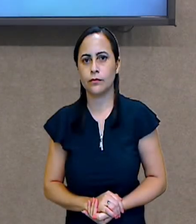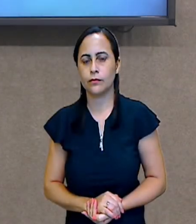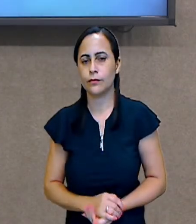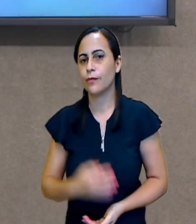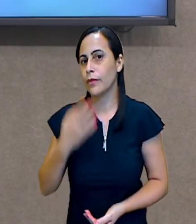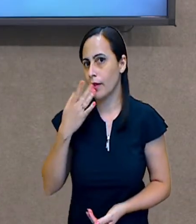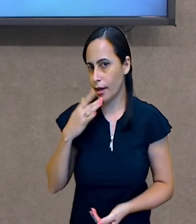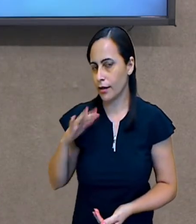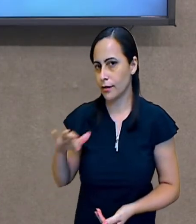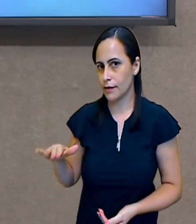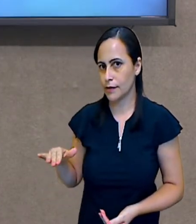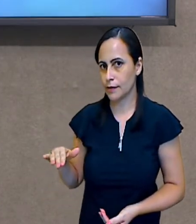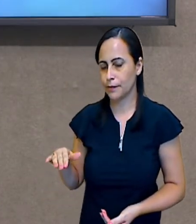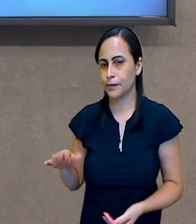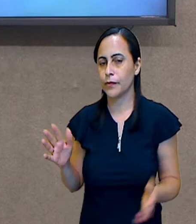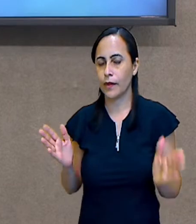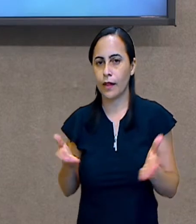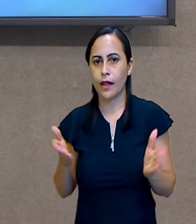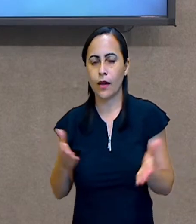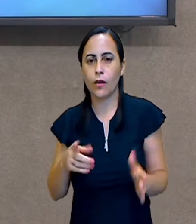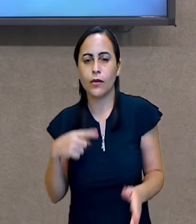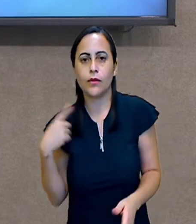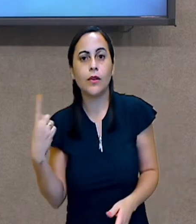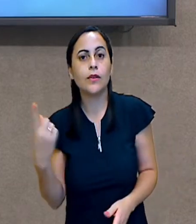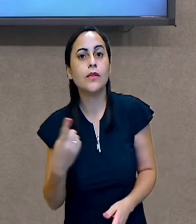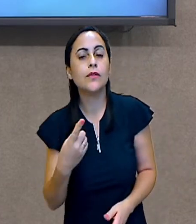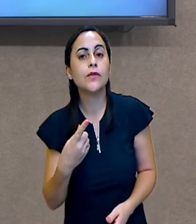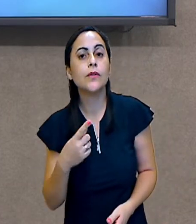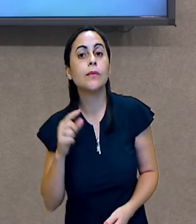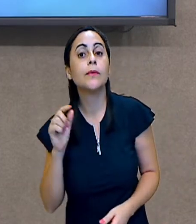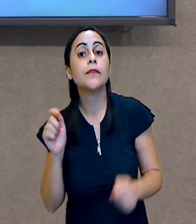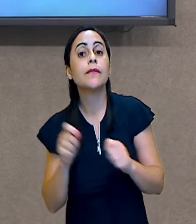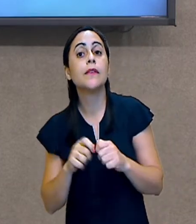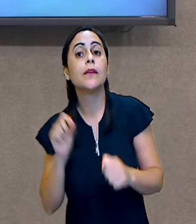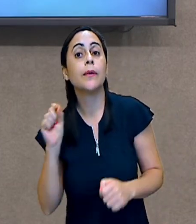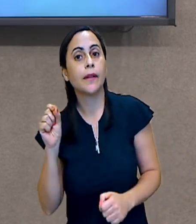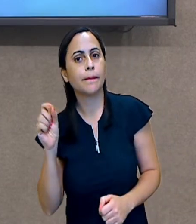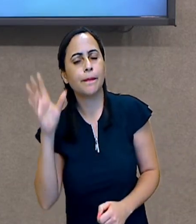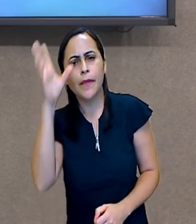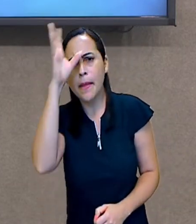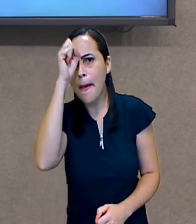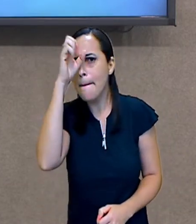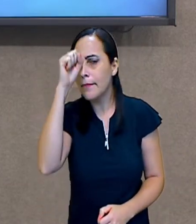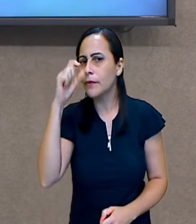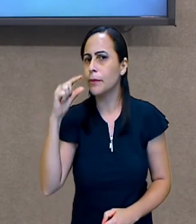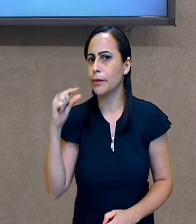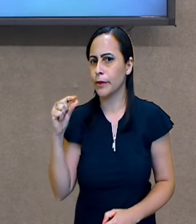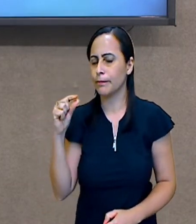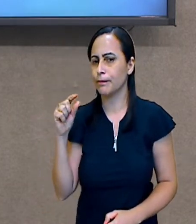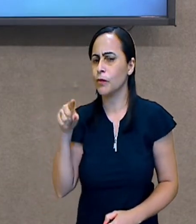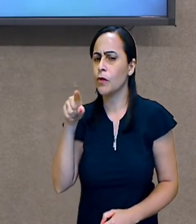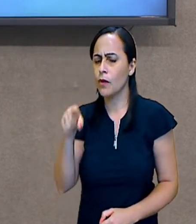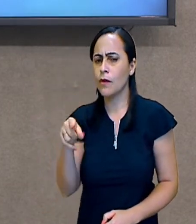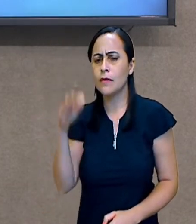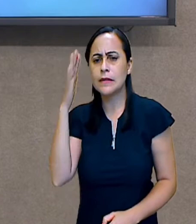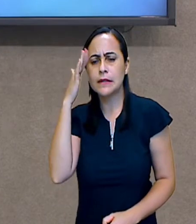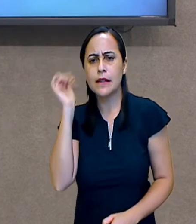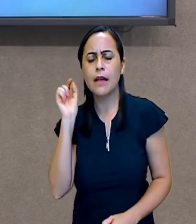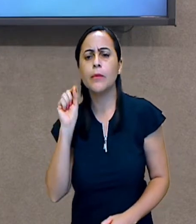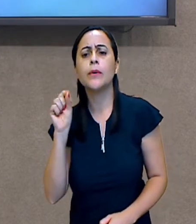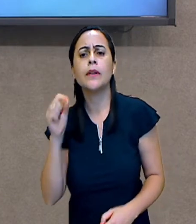Crianças, agora nós vamos aprender um pouquinho. Vocês sabem o que é um bairro?